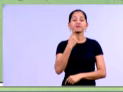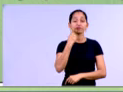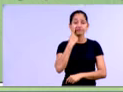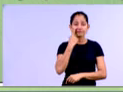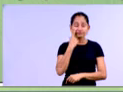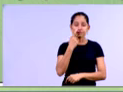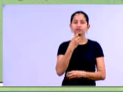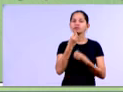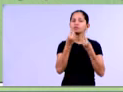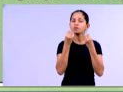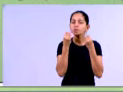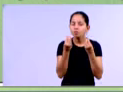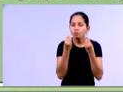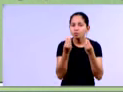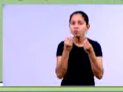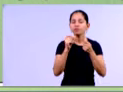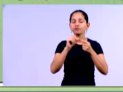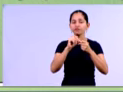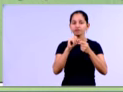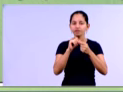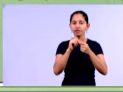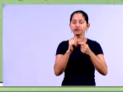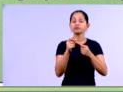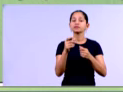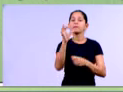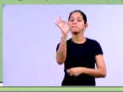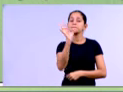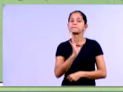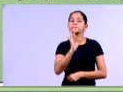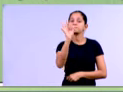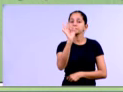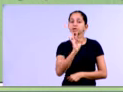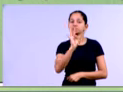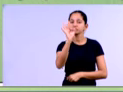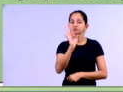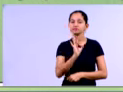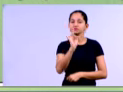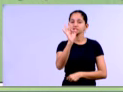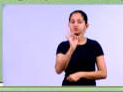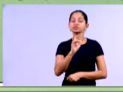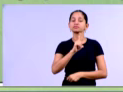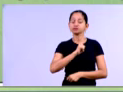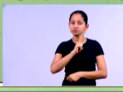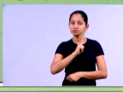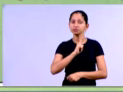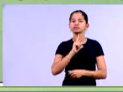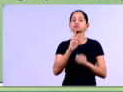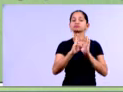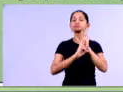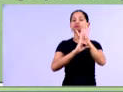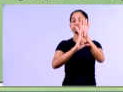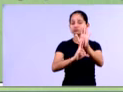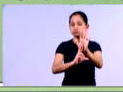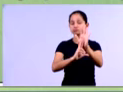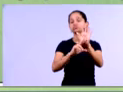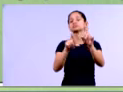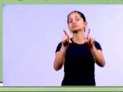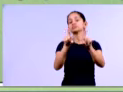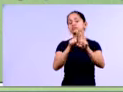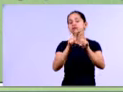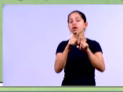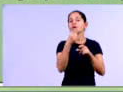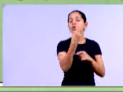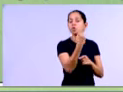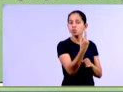participação, tá, gente, percentual, ok? Ou representatividade de